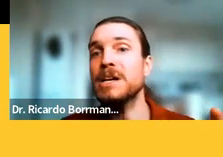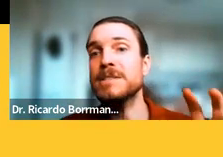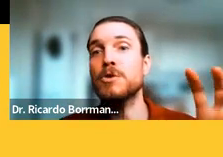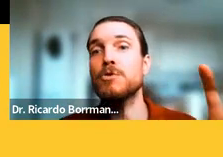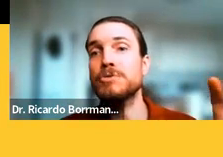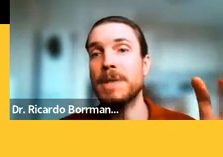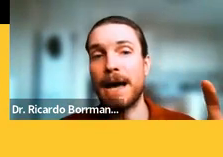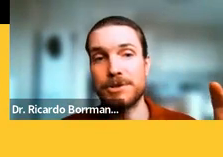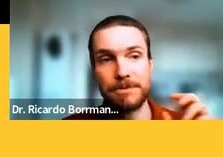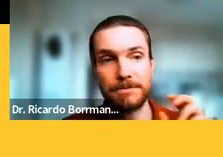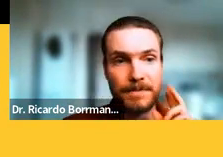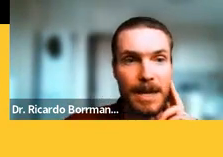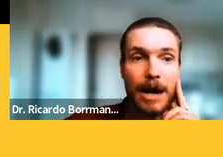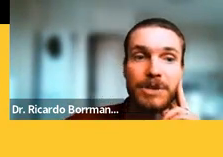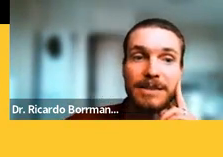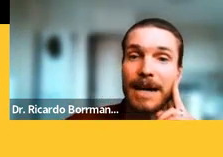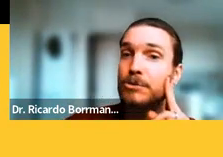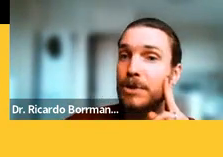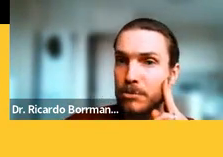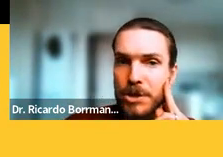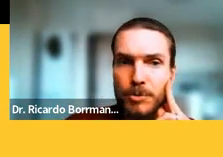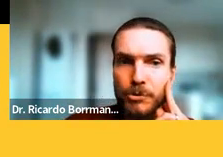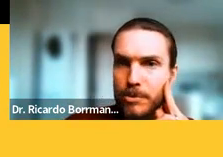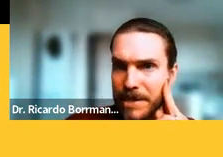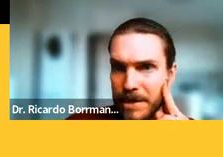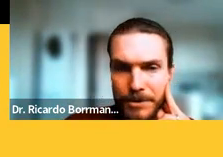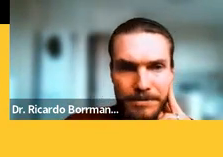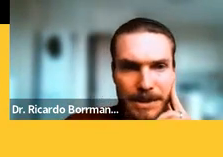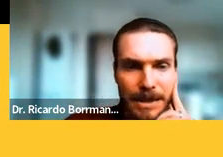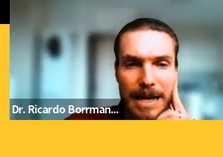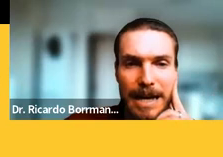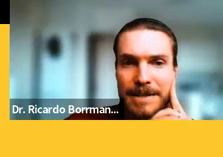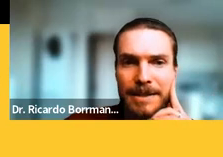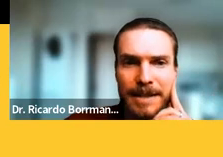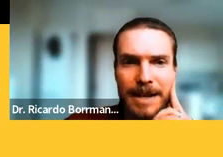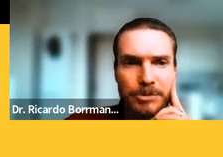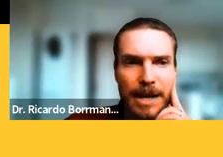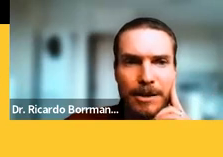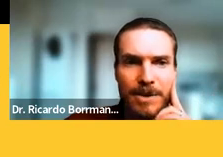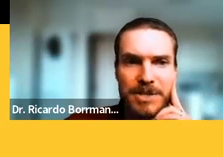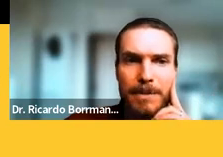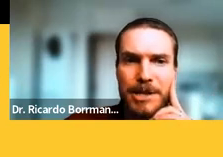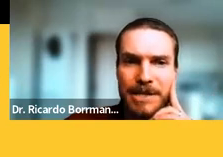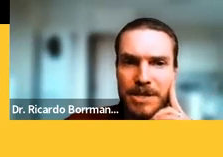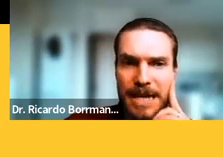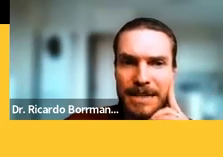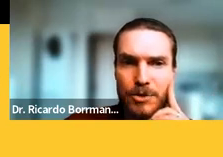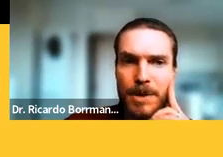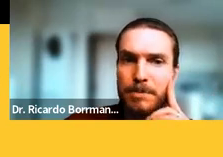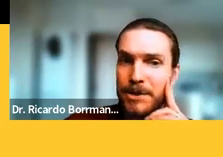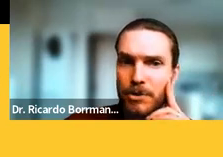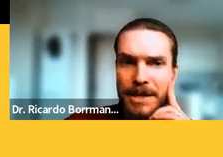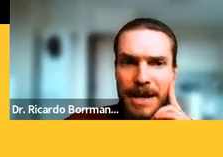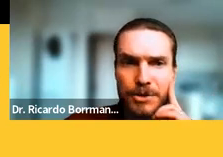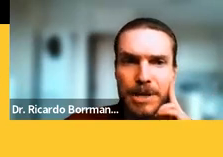de mudanças e continuidades ao tratar do iluminismo luso-brasileiro. Assim, tentei capturar uma visão mais matizada